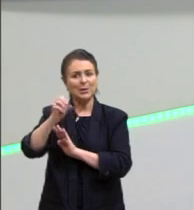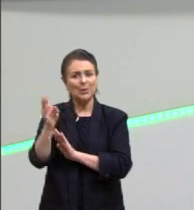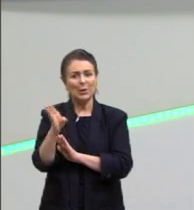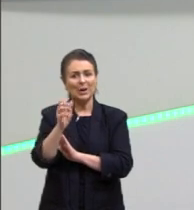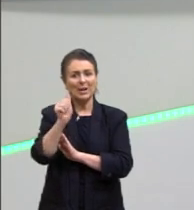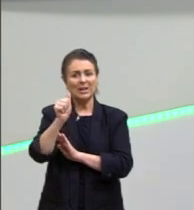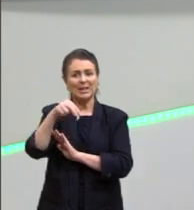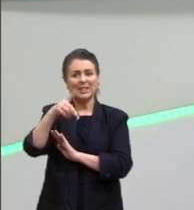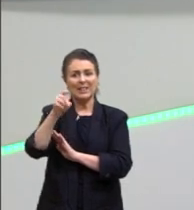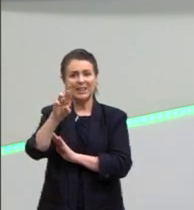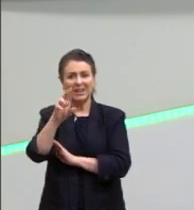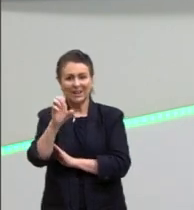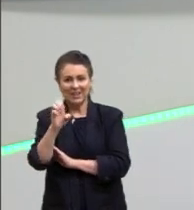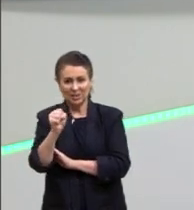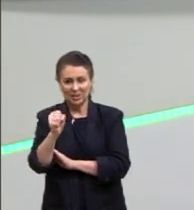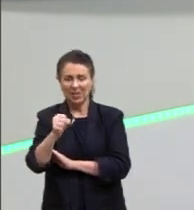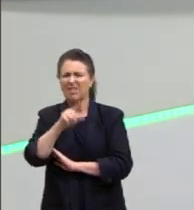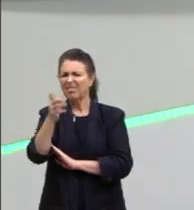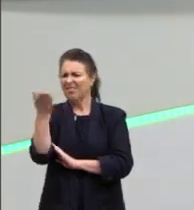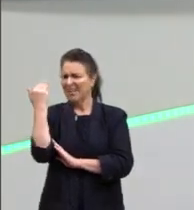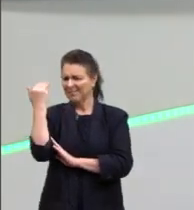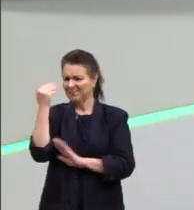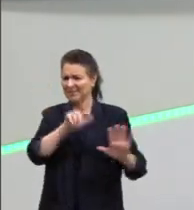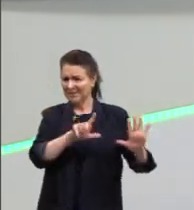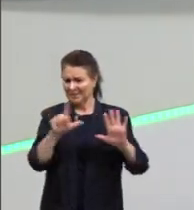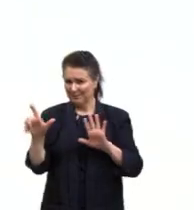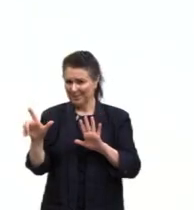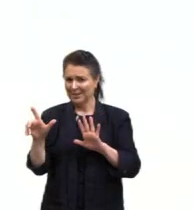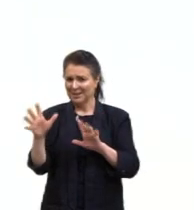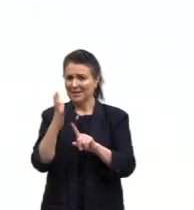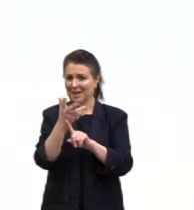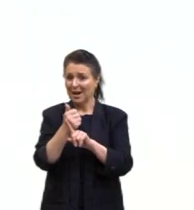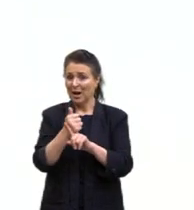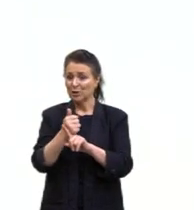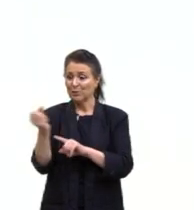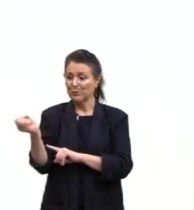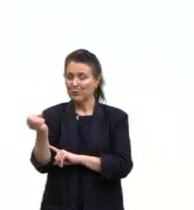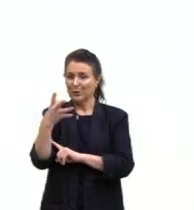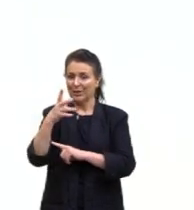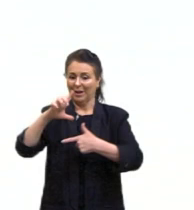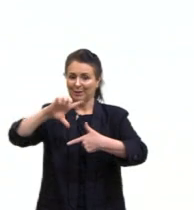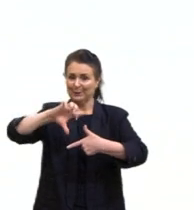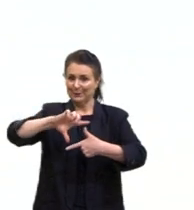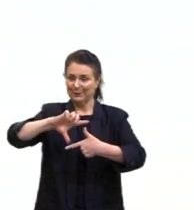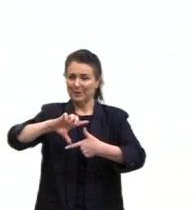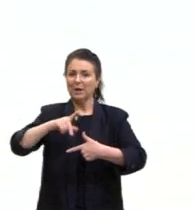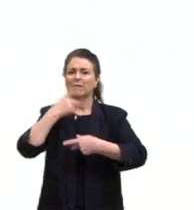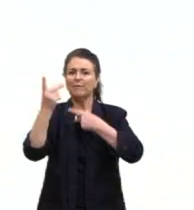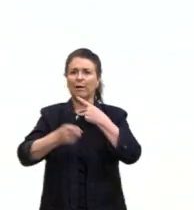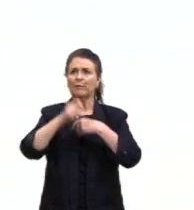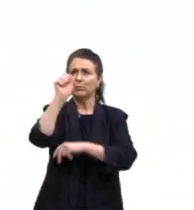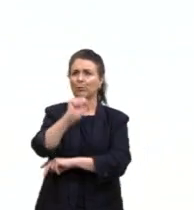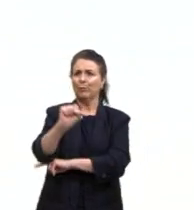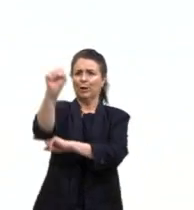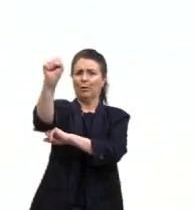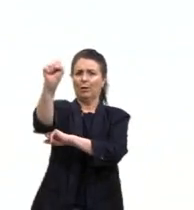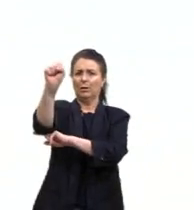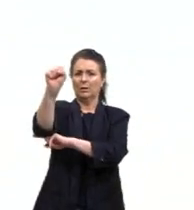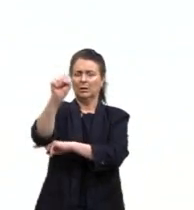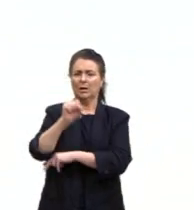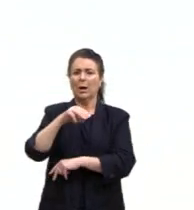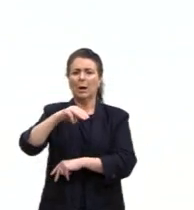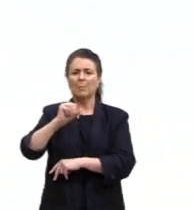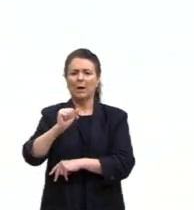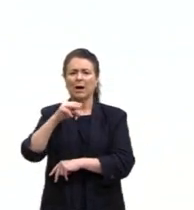de Arte Moderna. Aquela obra literária que falava de um herói, Macunaíma, um herói